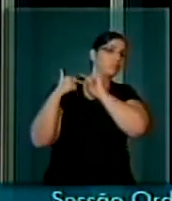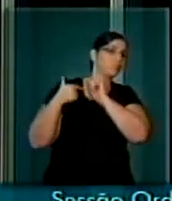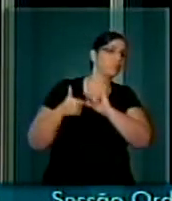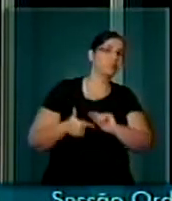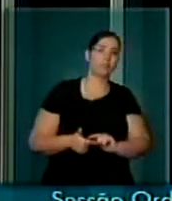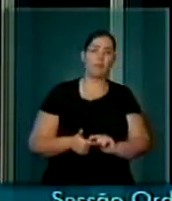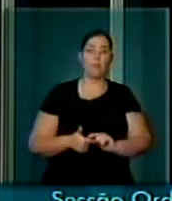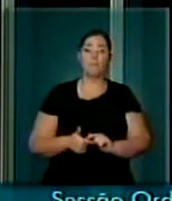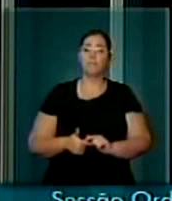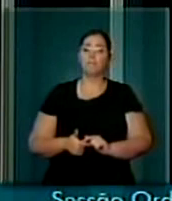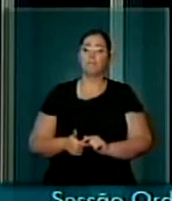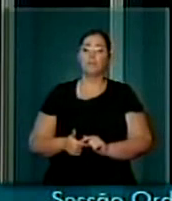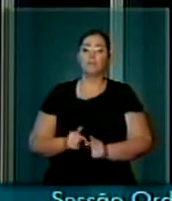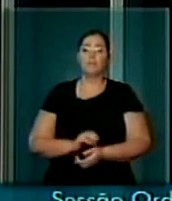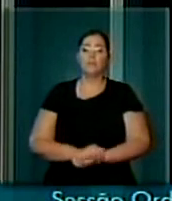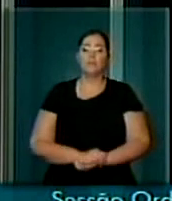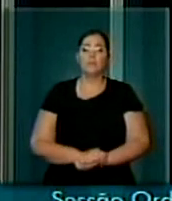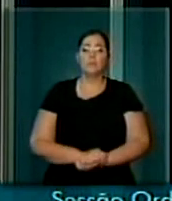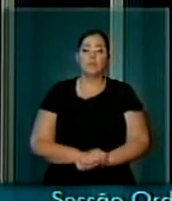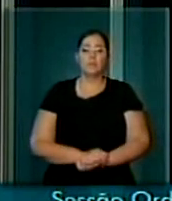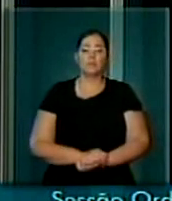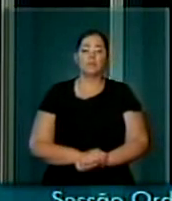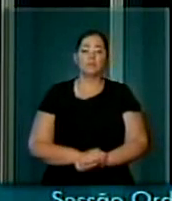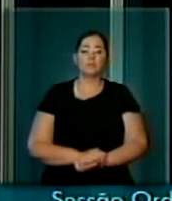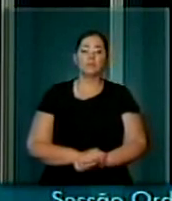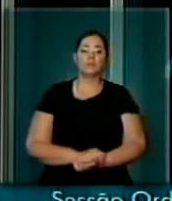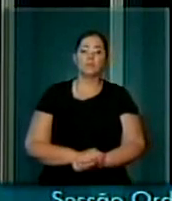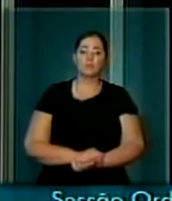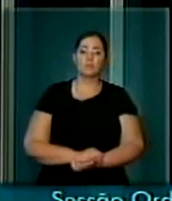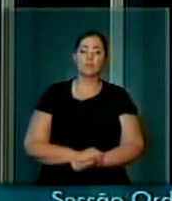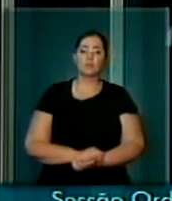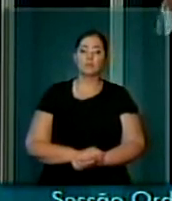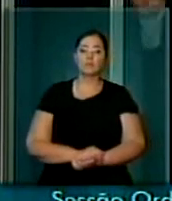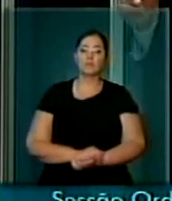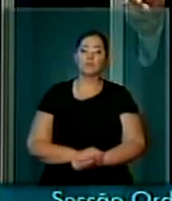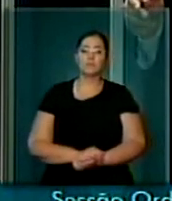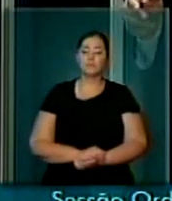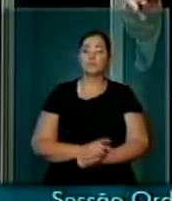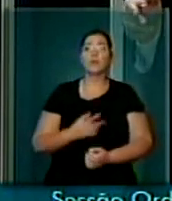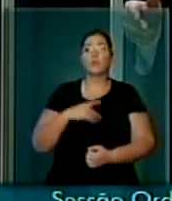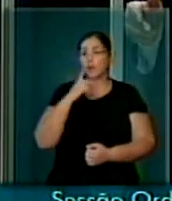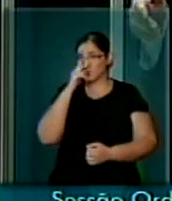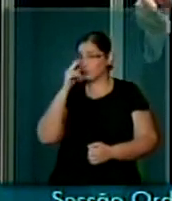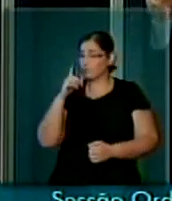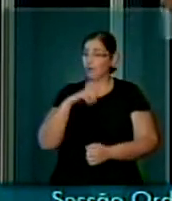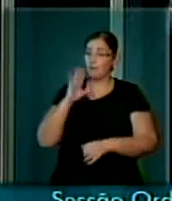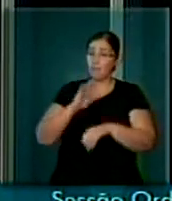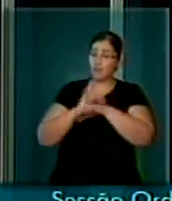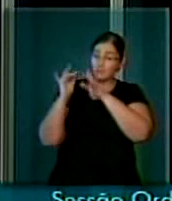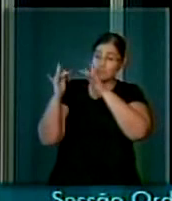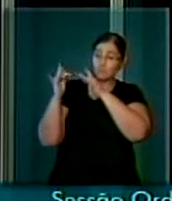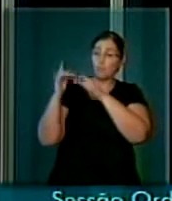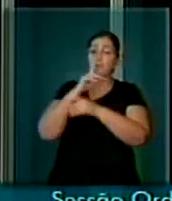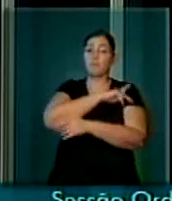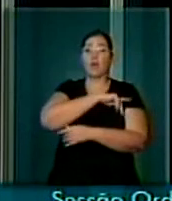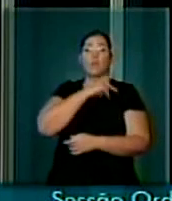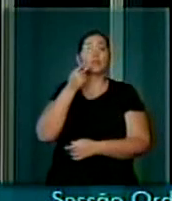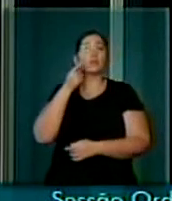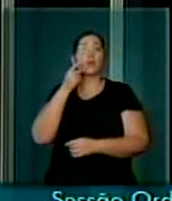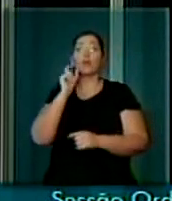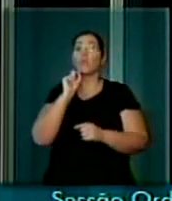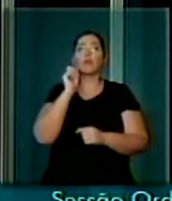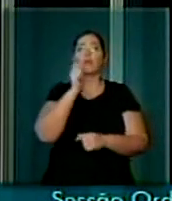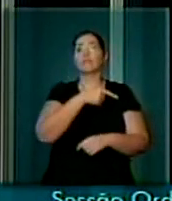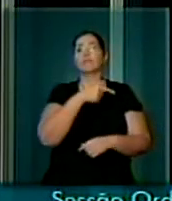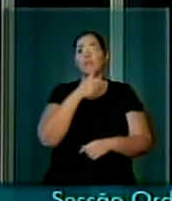talvez mais afetiva do que o Probalão que está mais próximo, mas as circunstâncias históricas